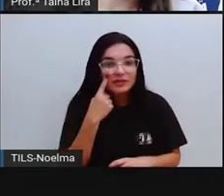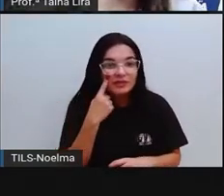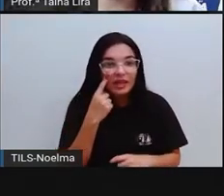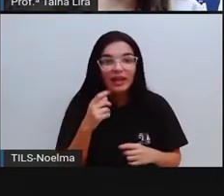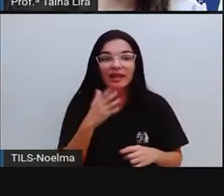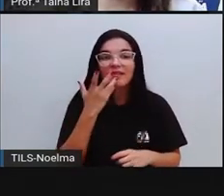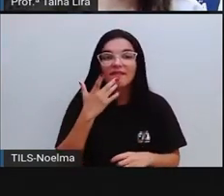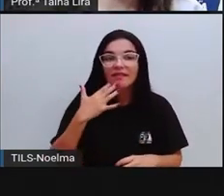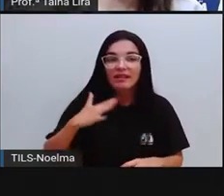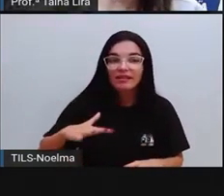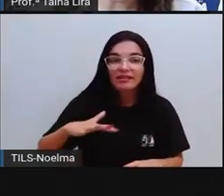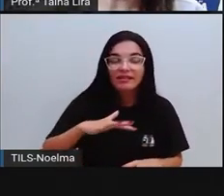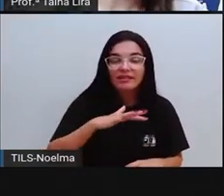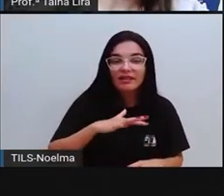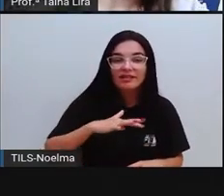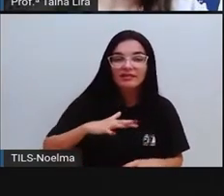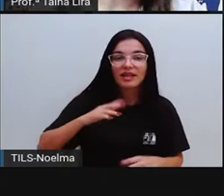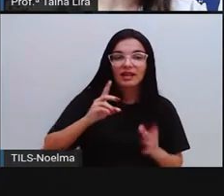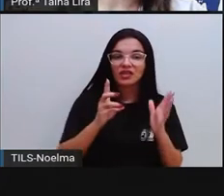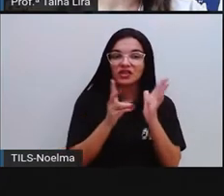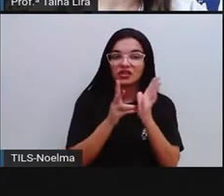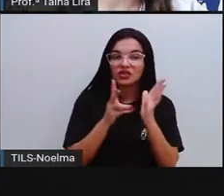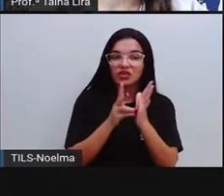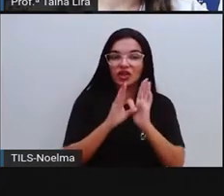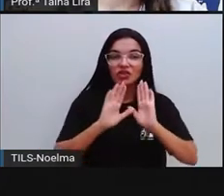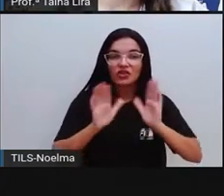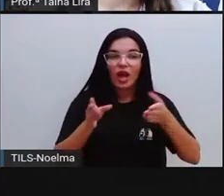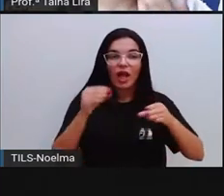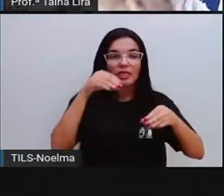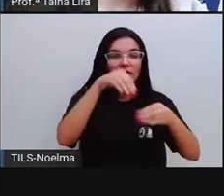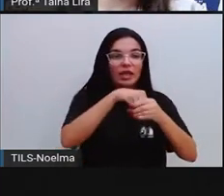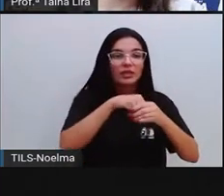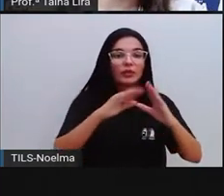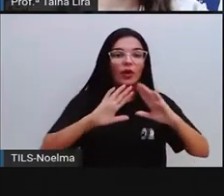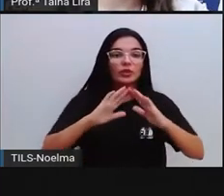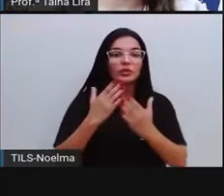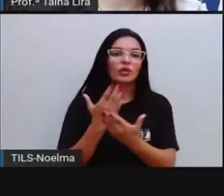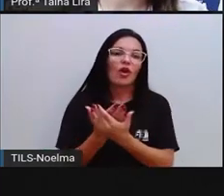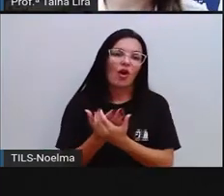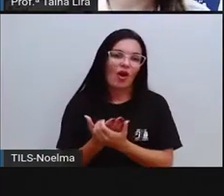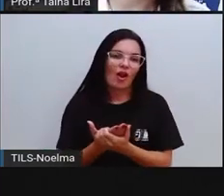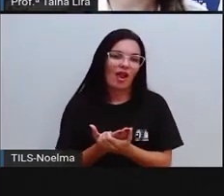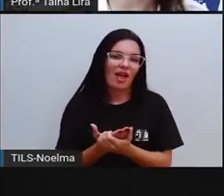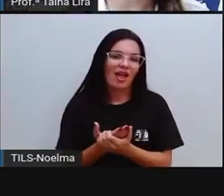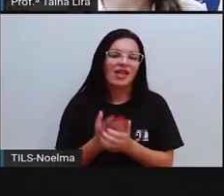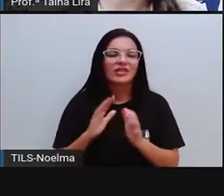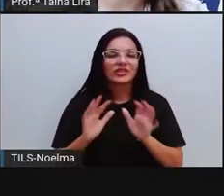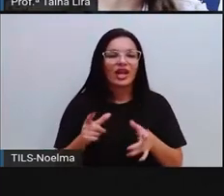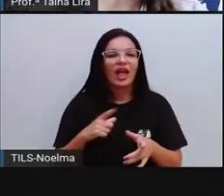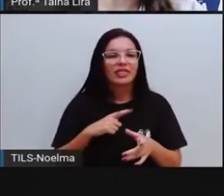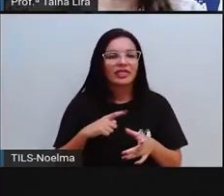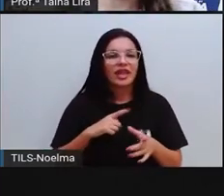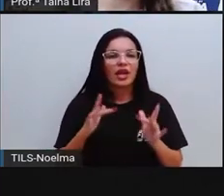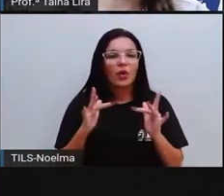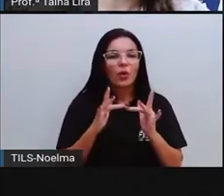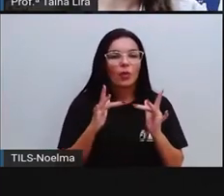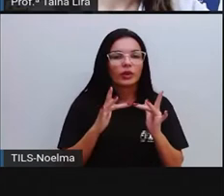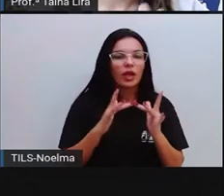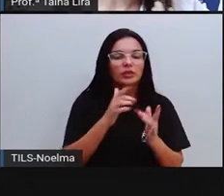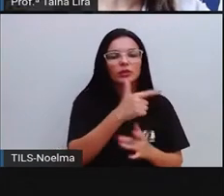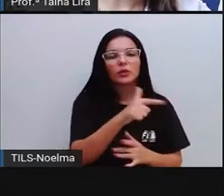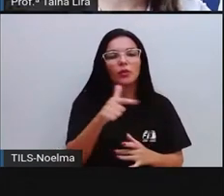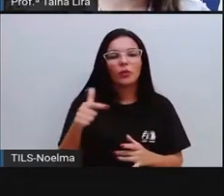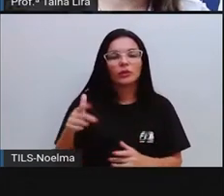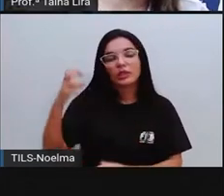escolas, tá bom? Então, eles já têm contato com outros povos, eles já têm contatos com outras culturas, tá?